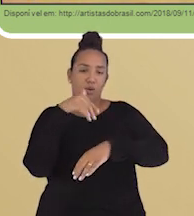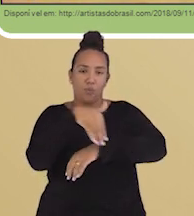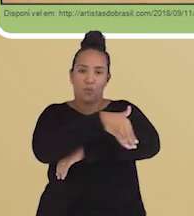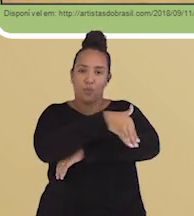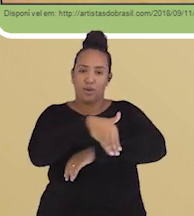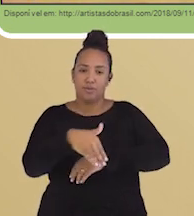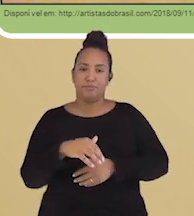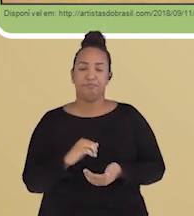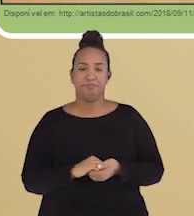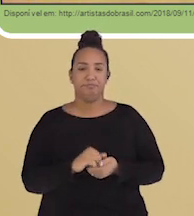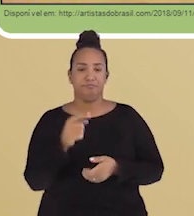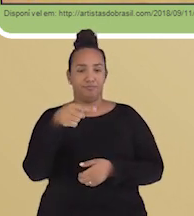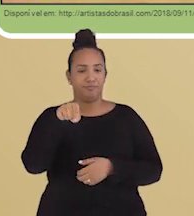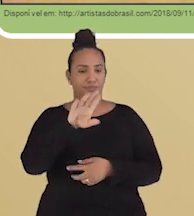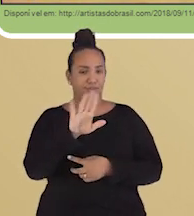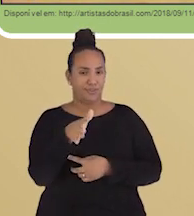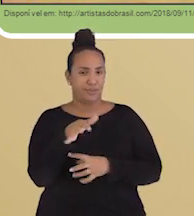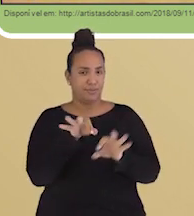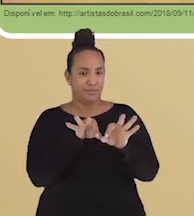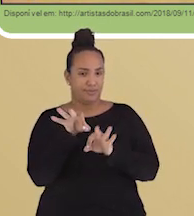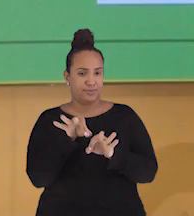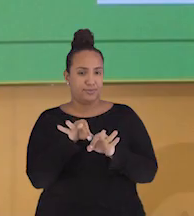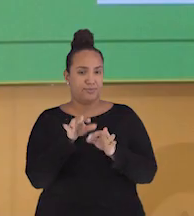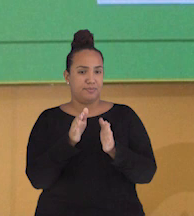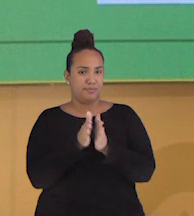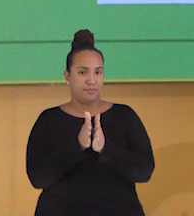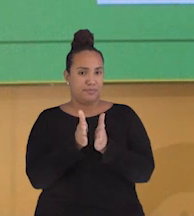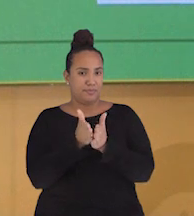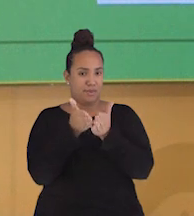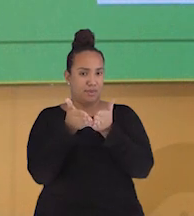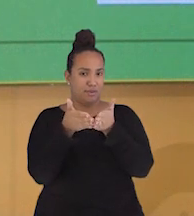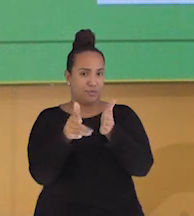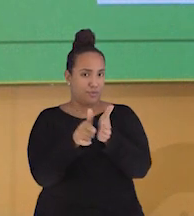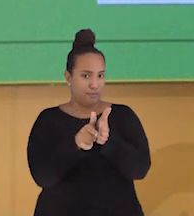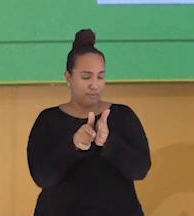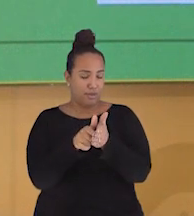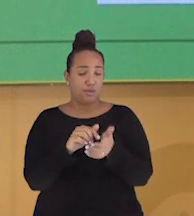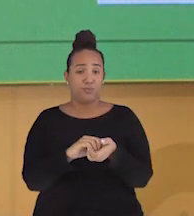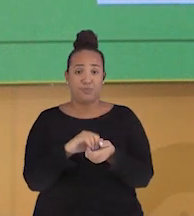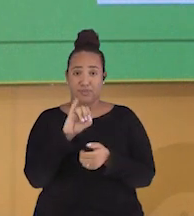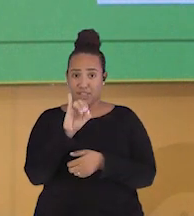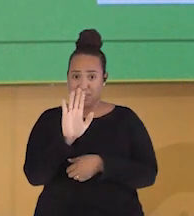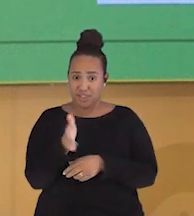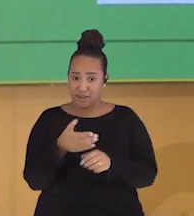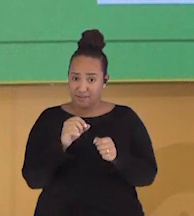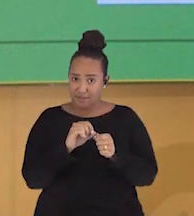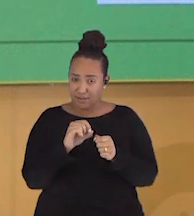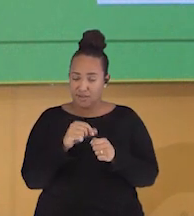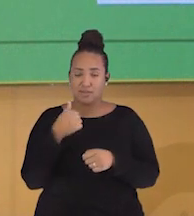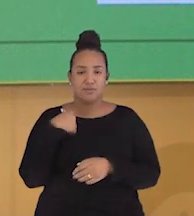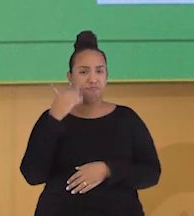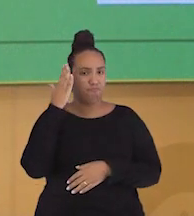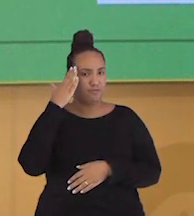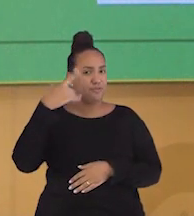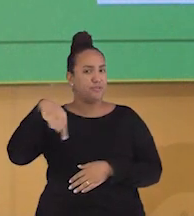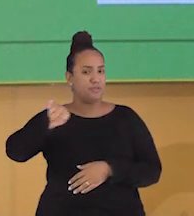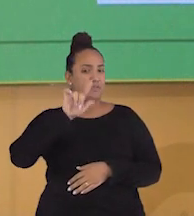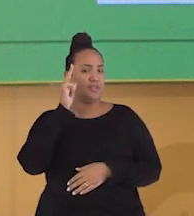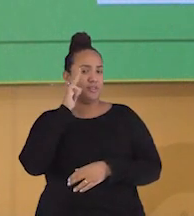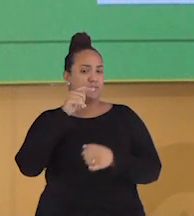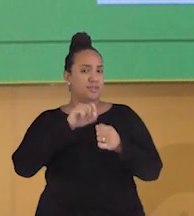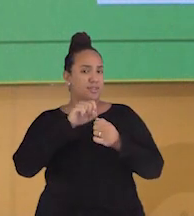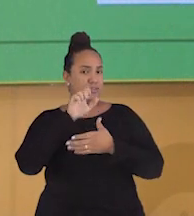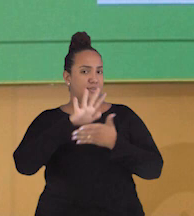Vocês já fizeram algum barquinho de papel? Quem já fez, eu tenho certeza que vai arrasar na atividade de hoje.